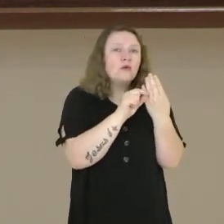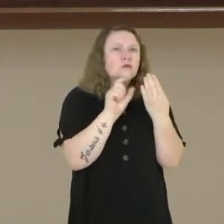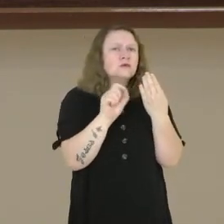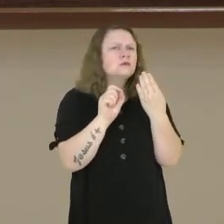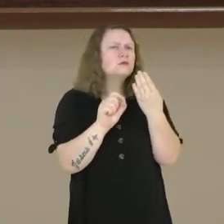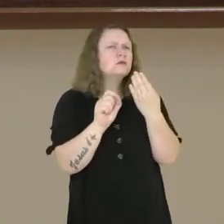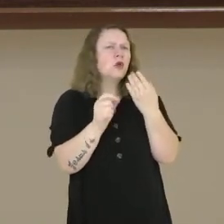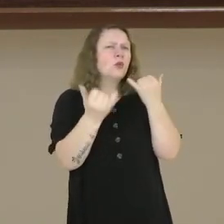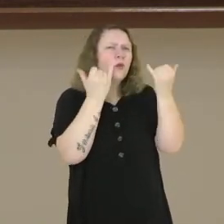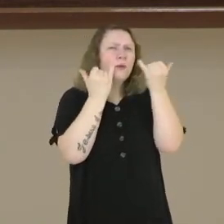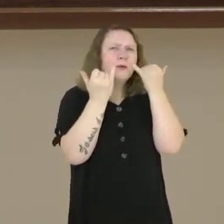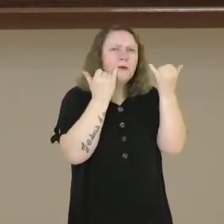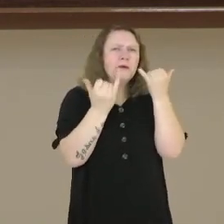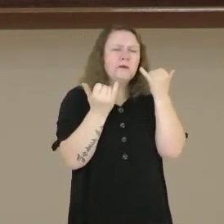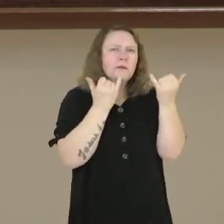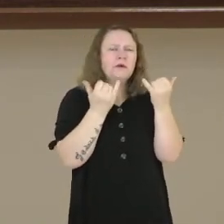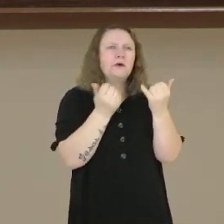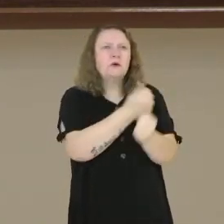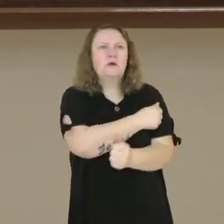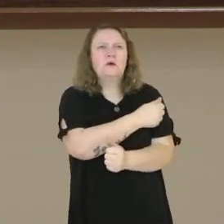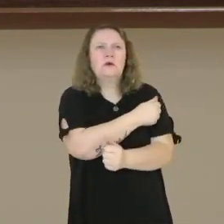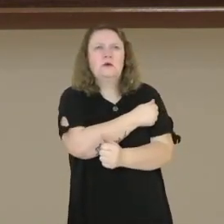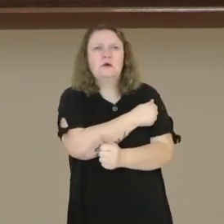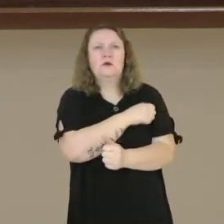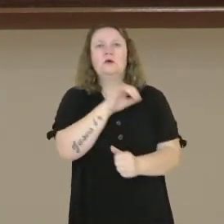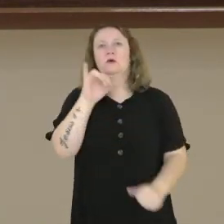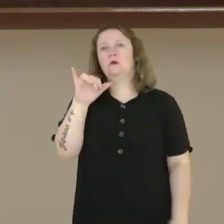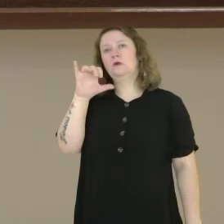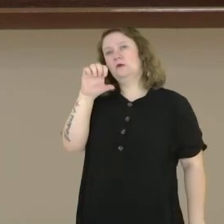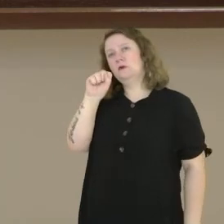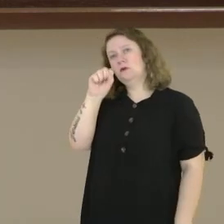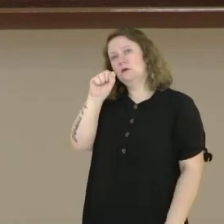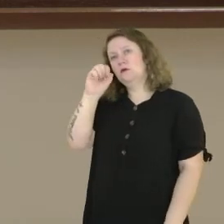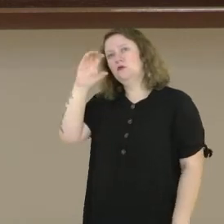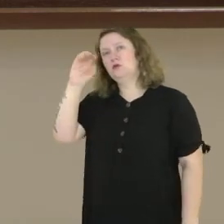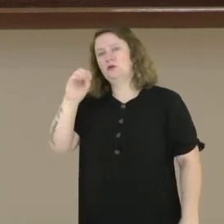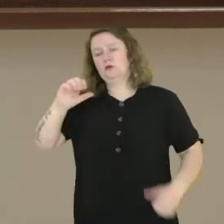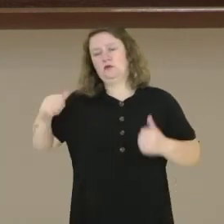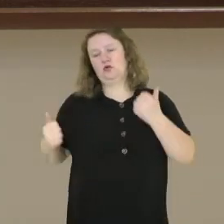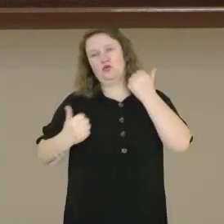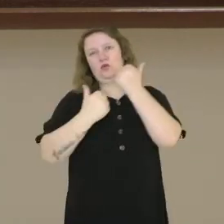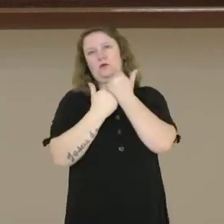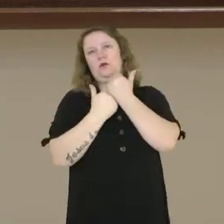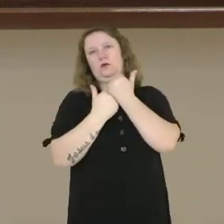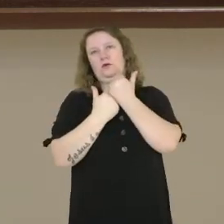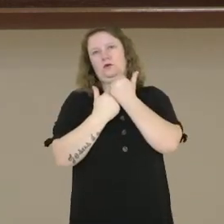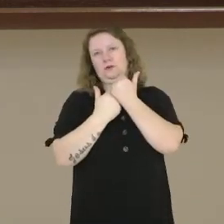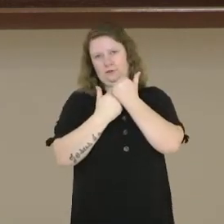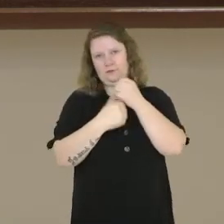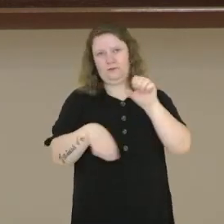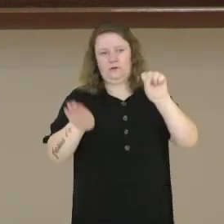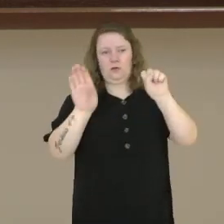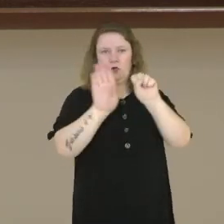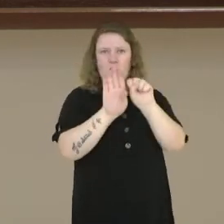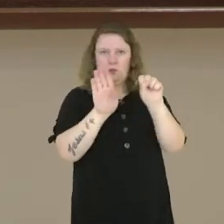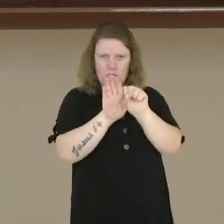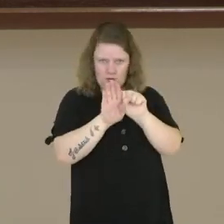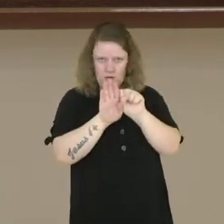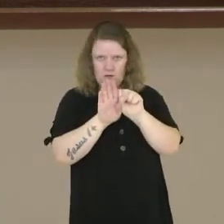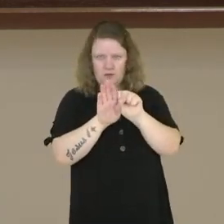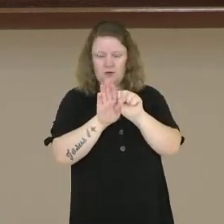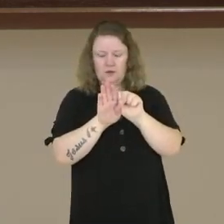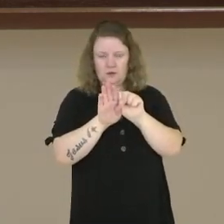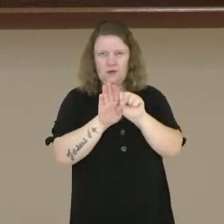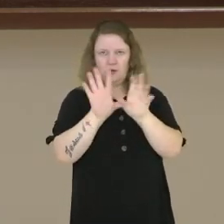subordinada substantiva. Os estudantes pesquisam isso. O isso está substituindo o substantivo e a oração subordinada